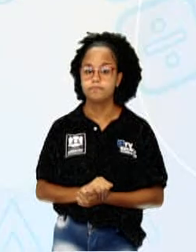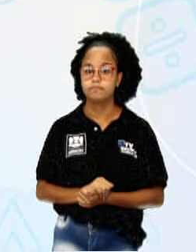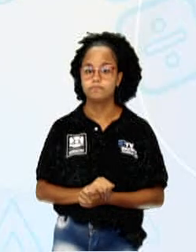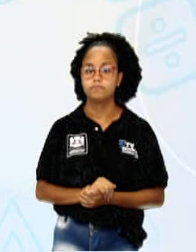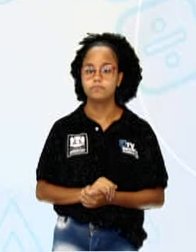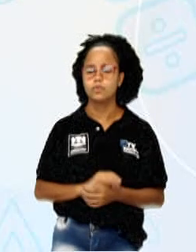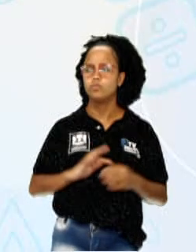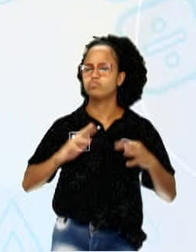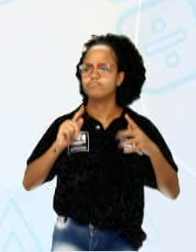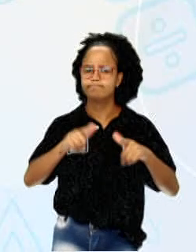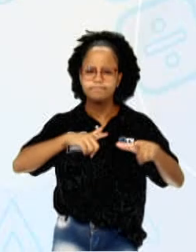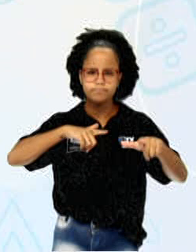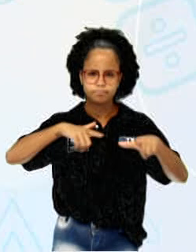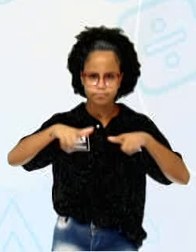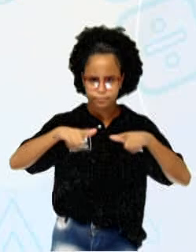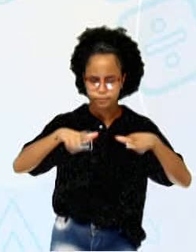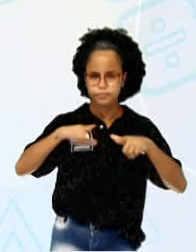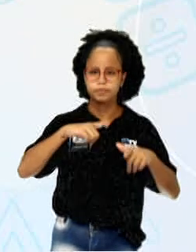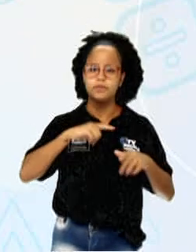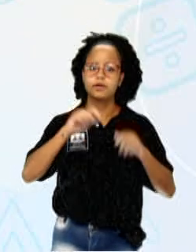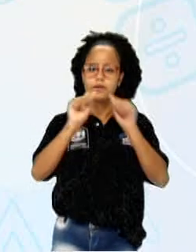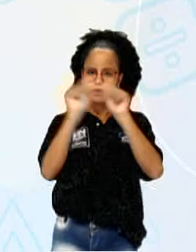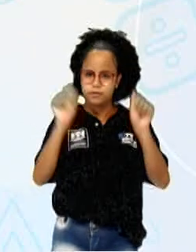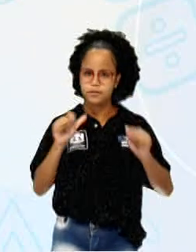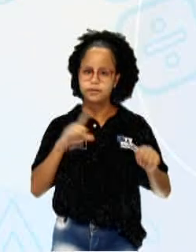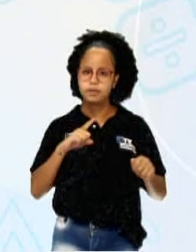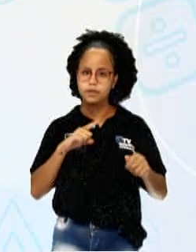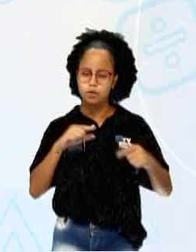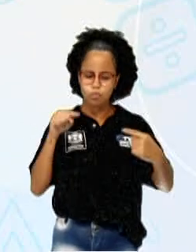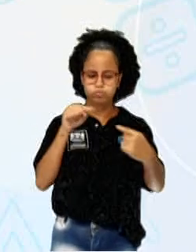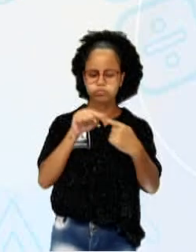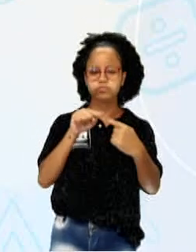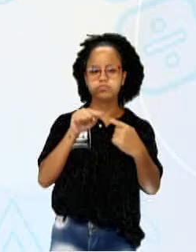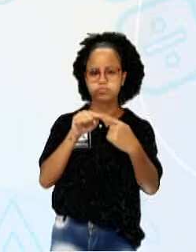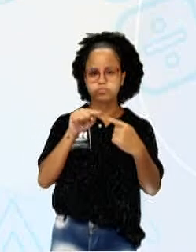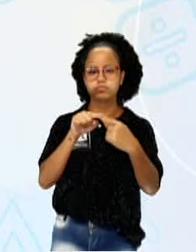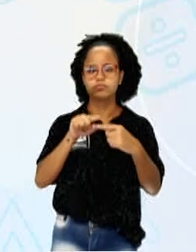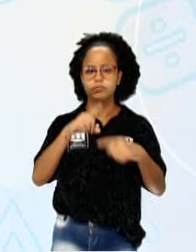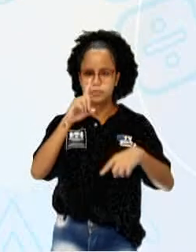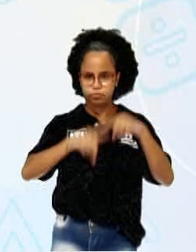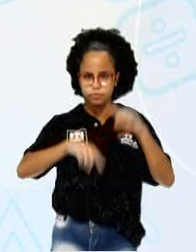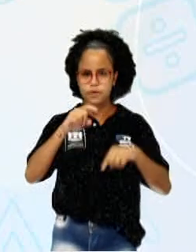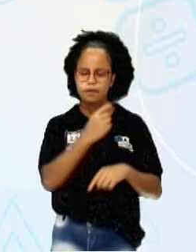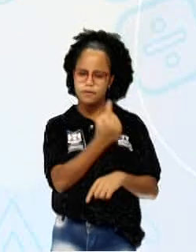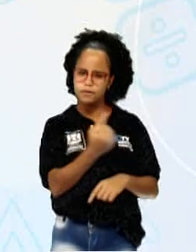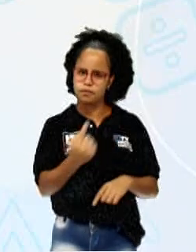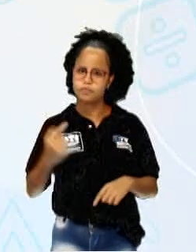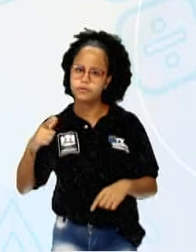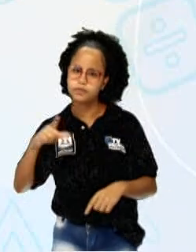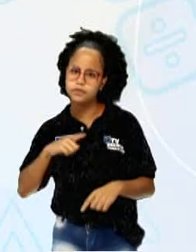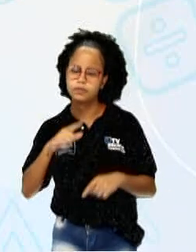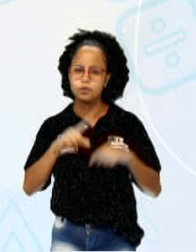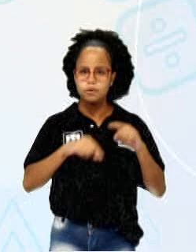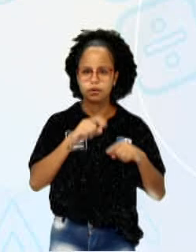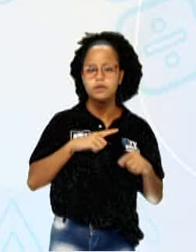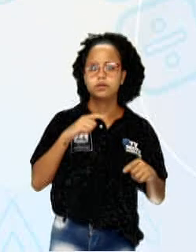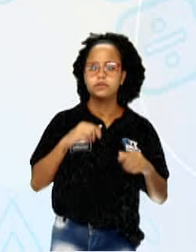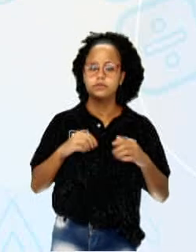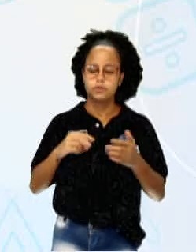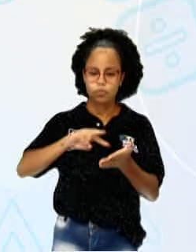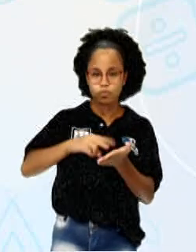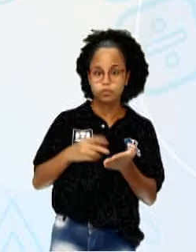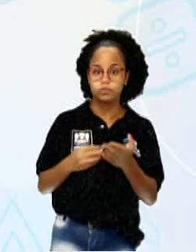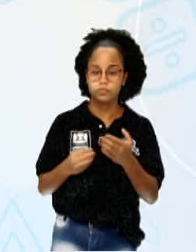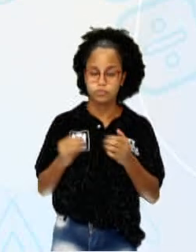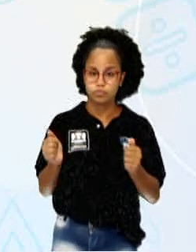Em todo trabalho de arte, sempre há combinação de materiais. Cada material é uma matéria que dá consistência física